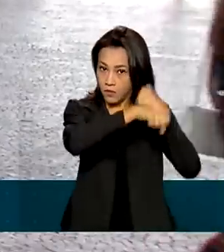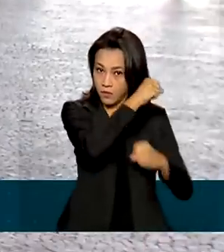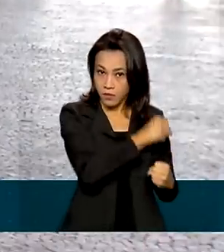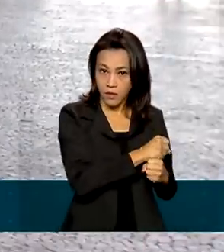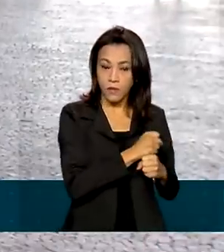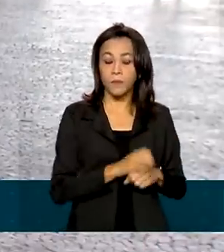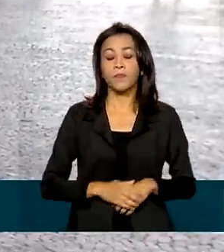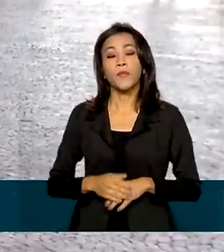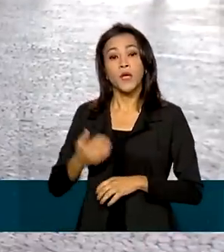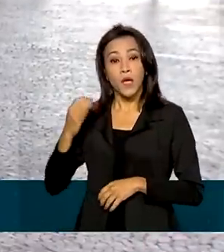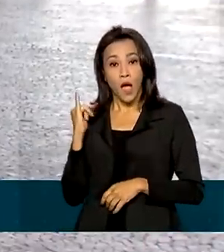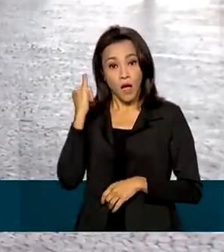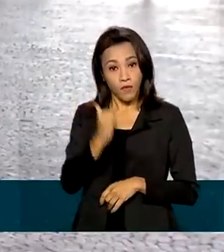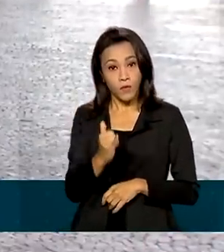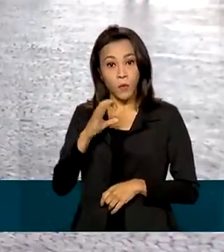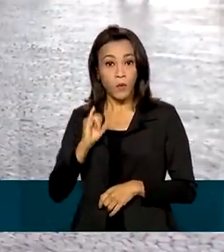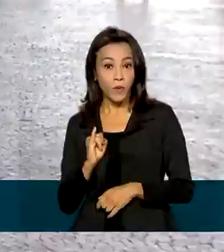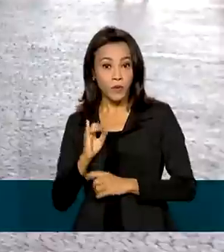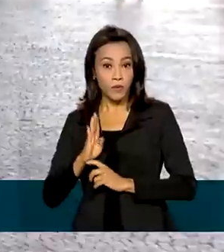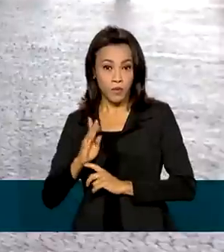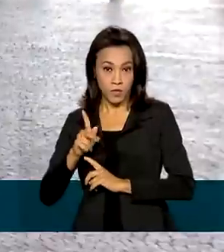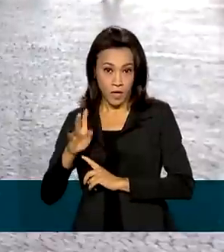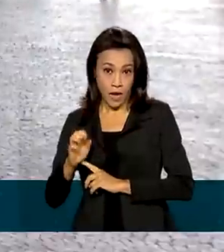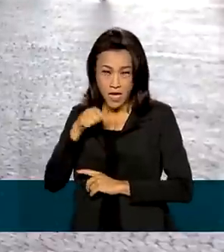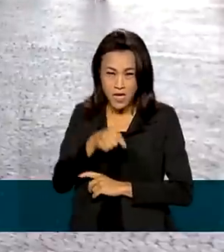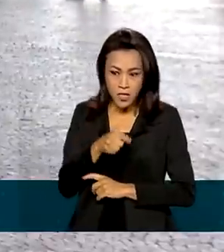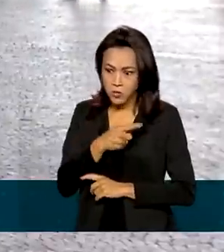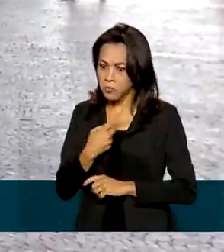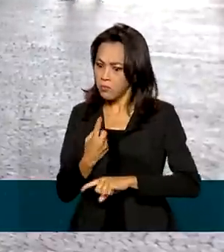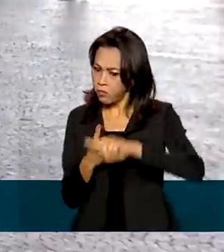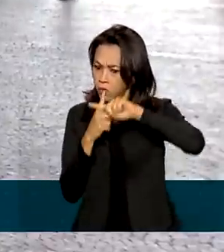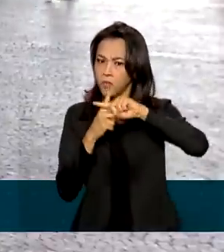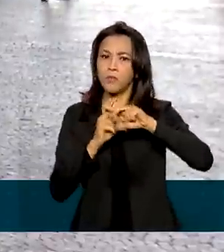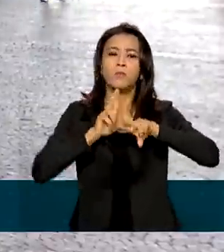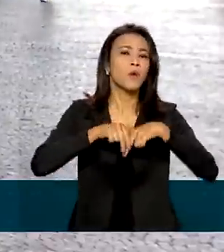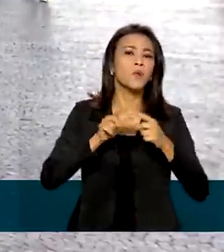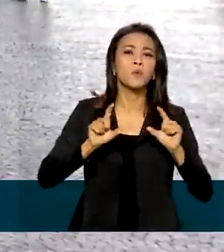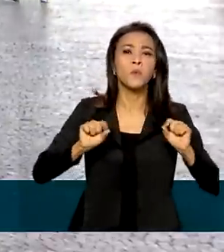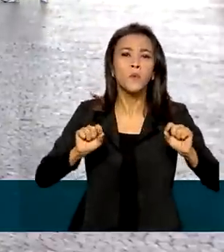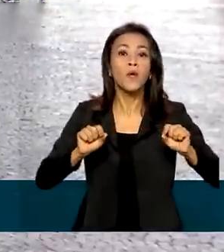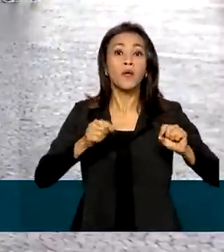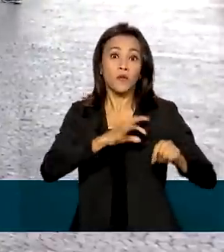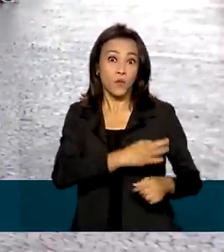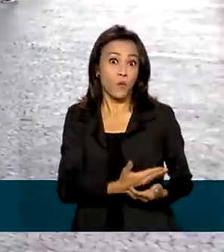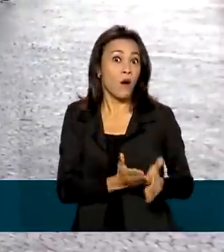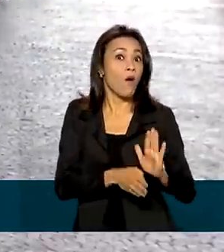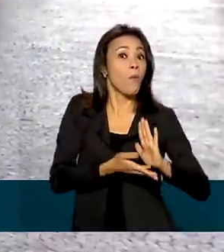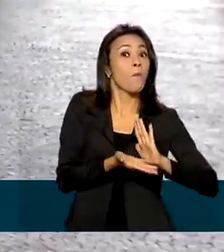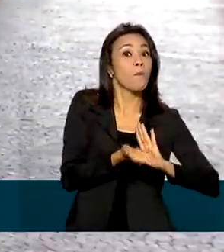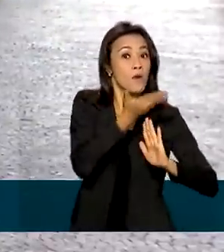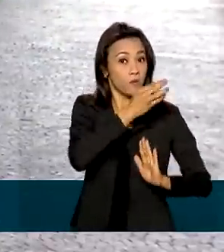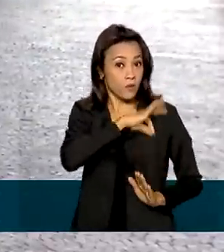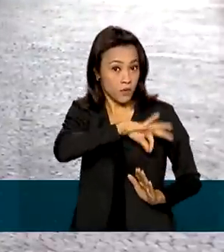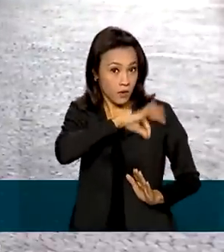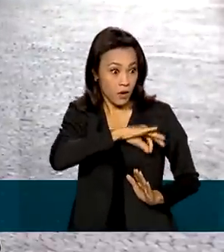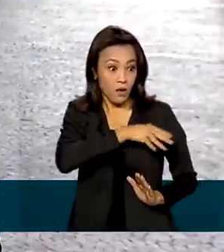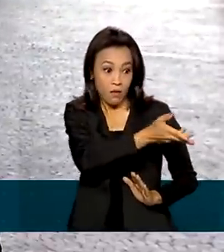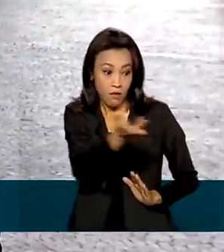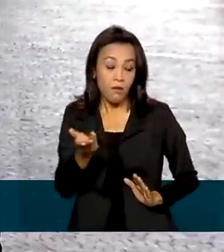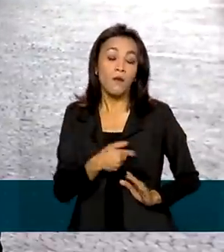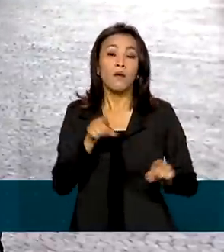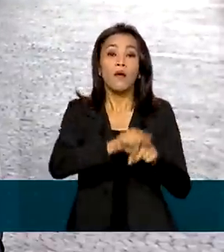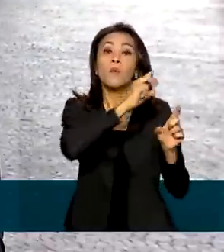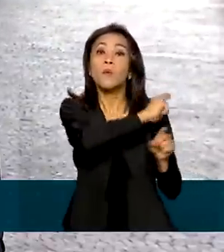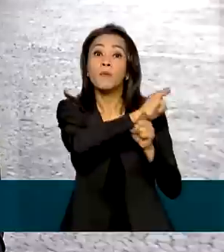Segundo o IBGE, o resultado positivo é motivado pelo crescimento da massa salarial, aumento do crédito a pessoas